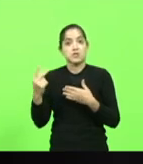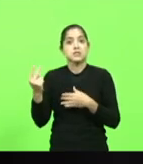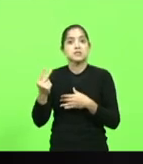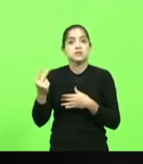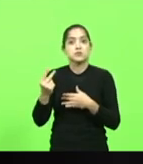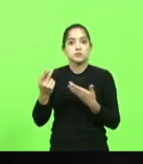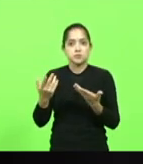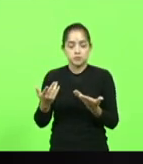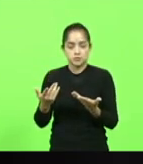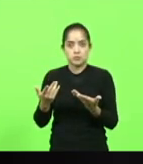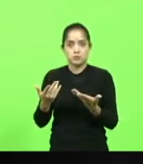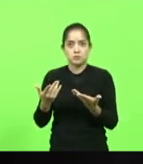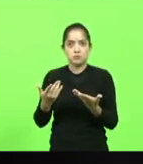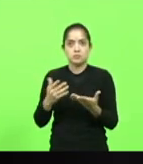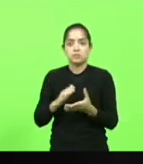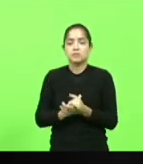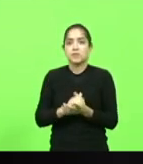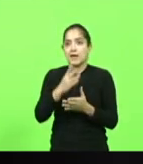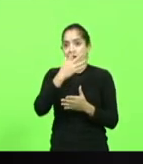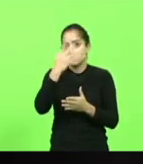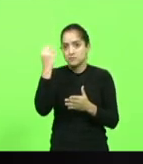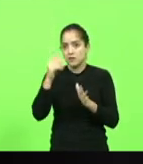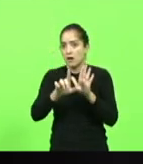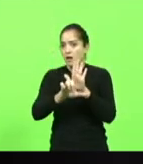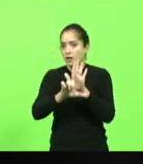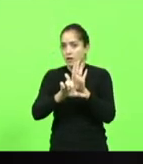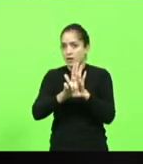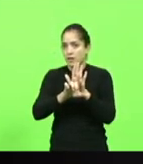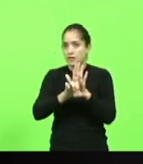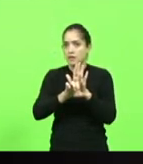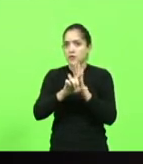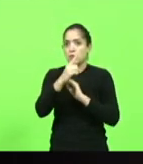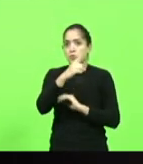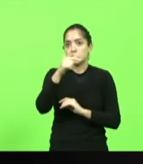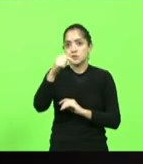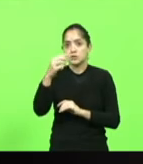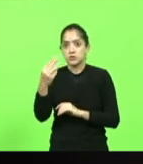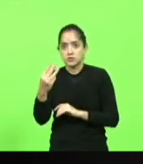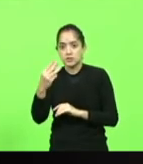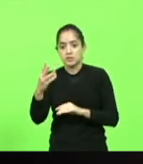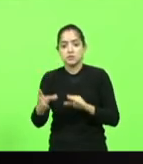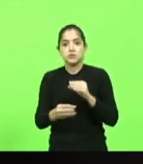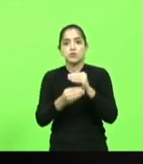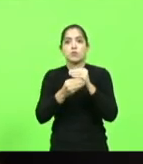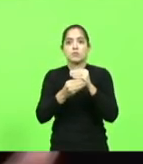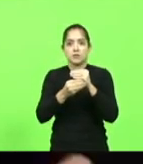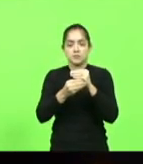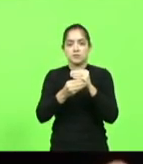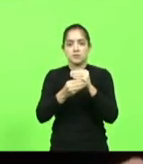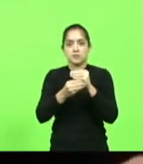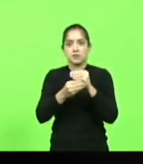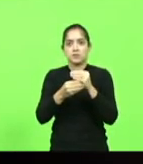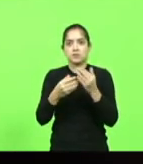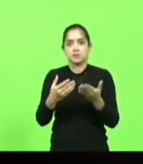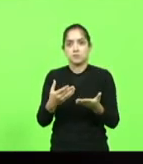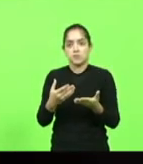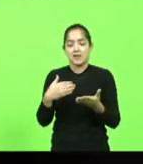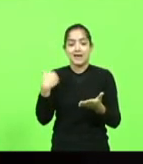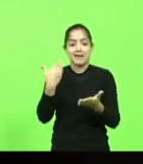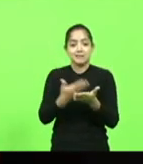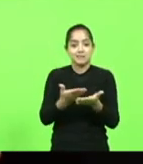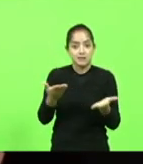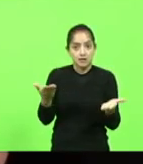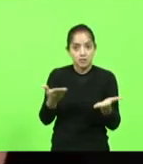não pode esquecer da lei complementar 173 que que engessa e que foi até agora a